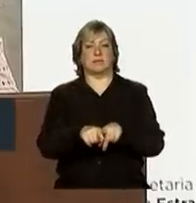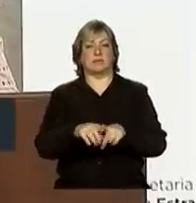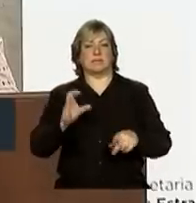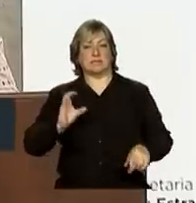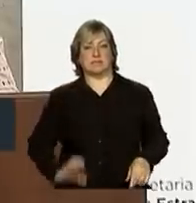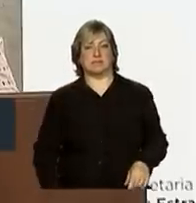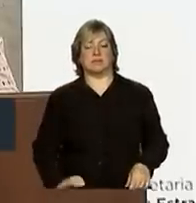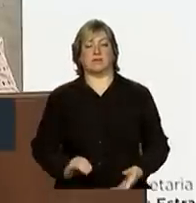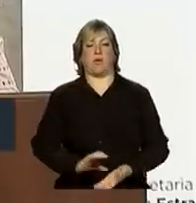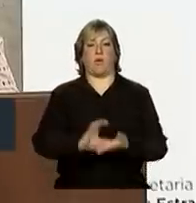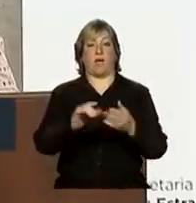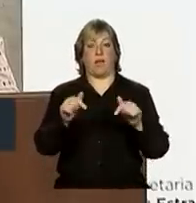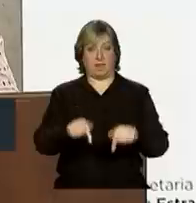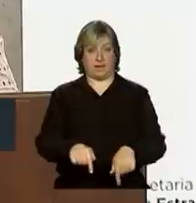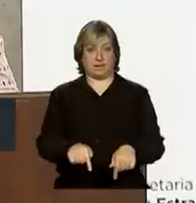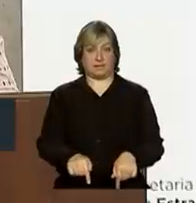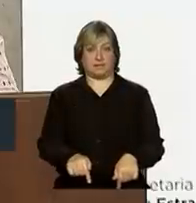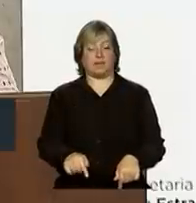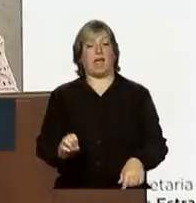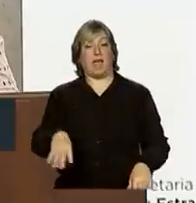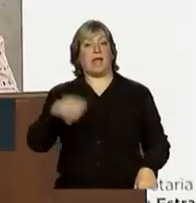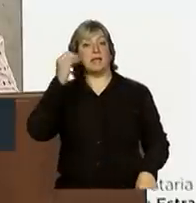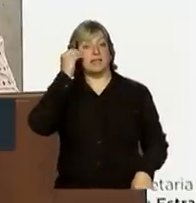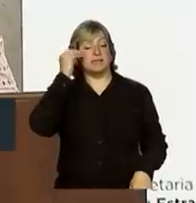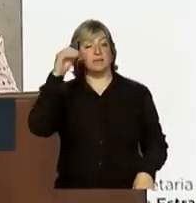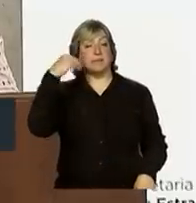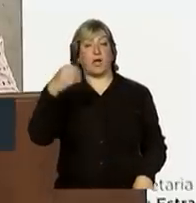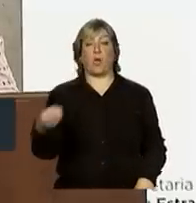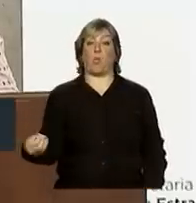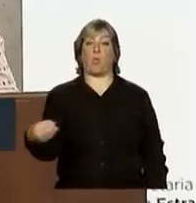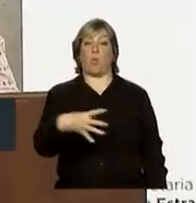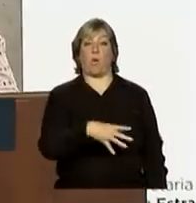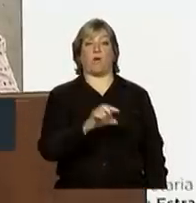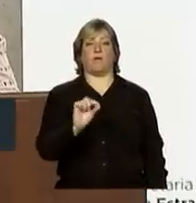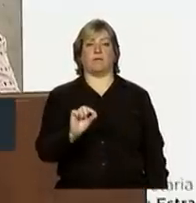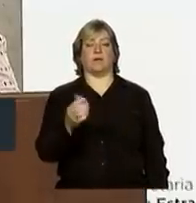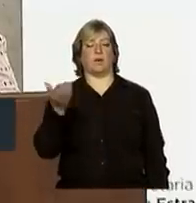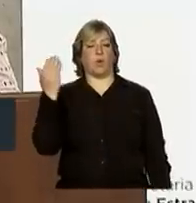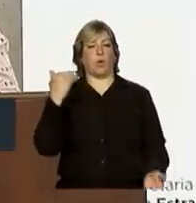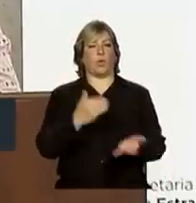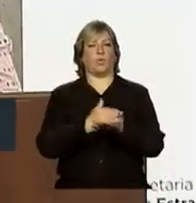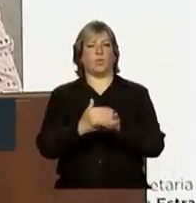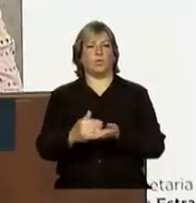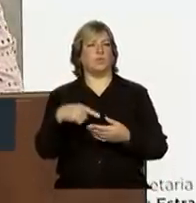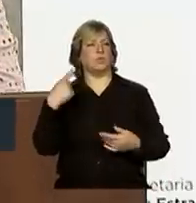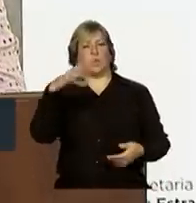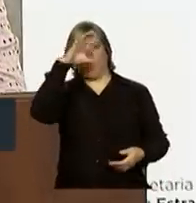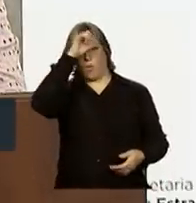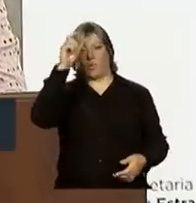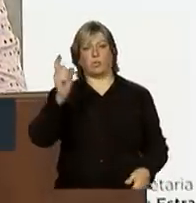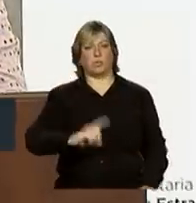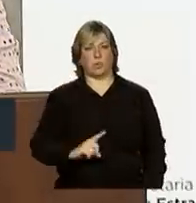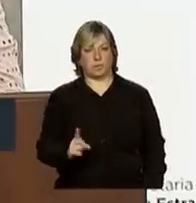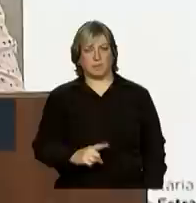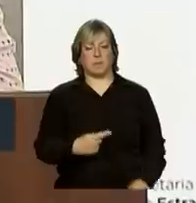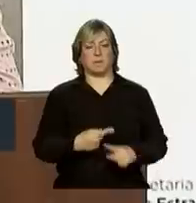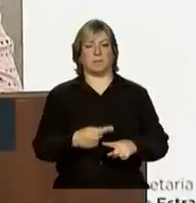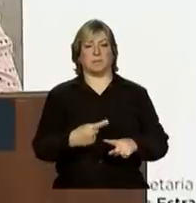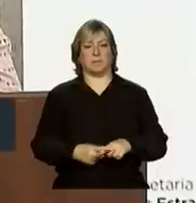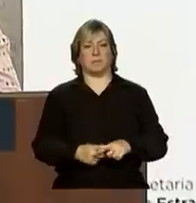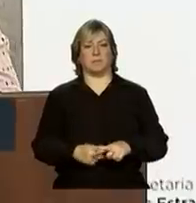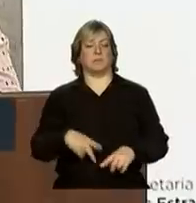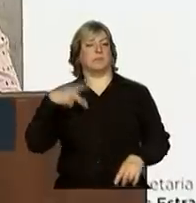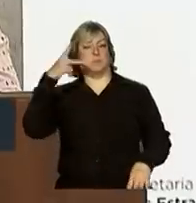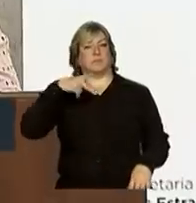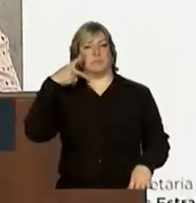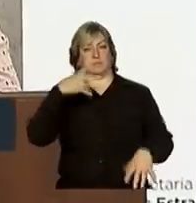o Conselho é uma experiência inovadora, no início meio mal compreendida pelo Parlamento, por